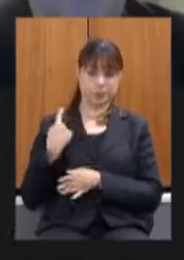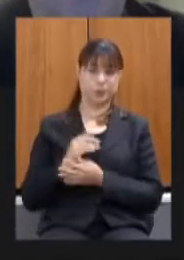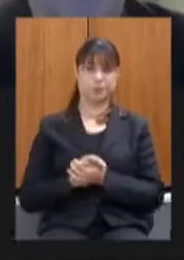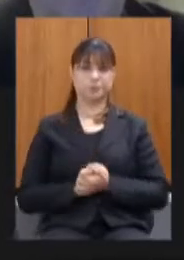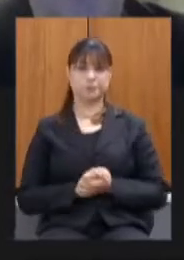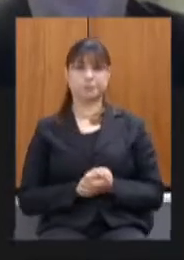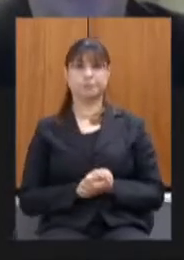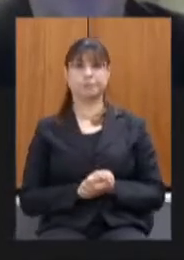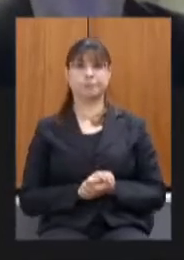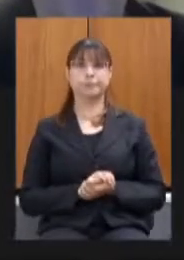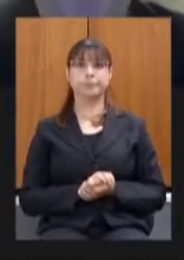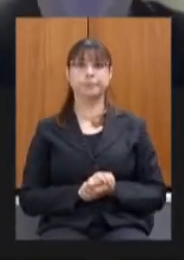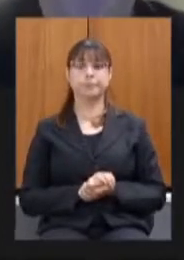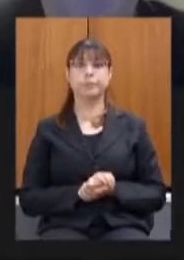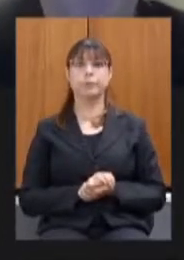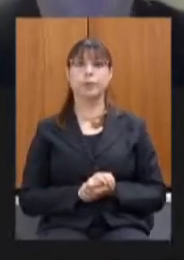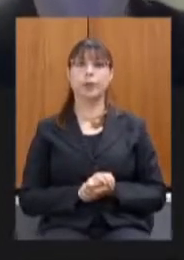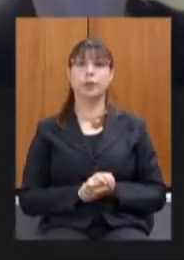finalmente